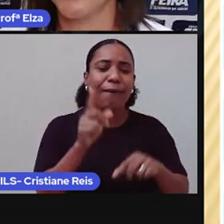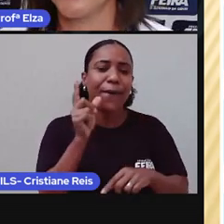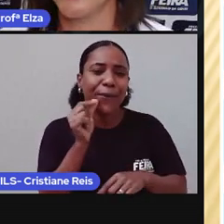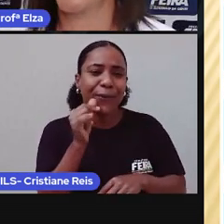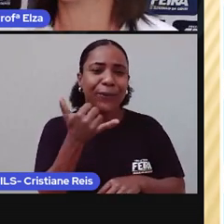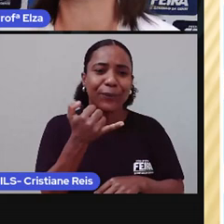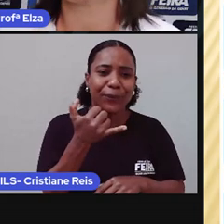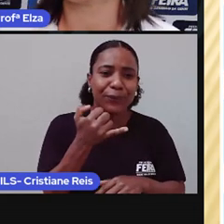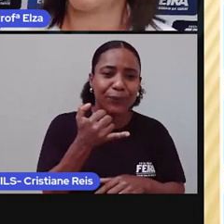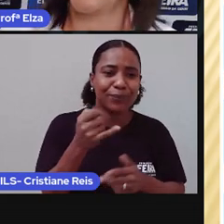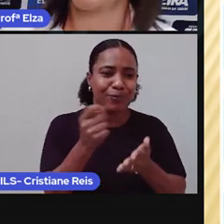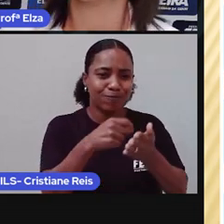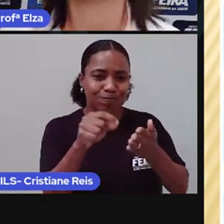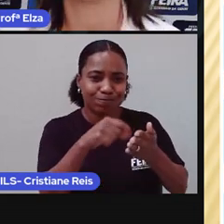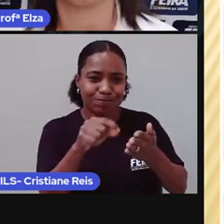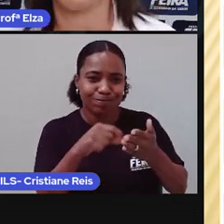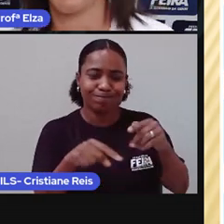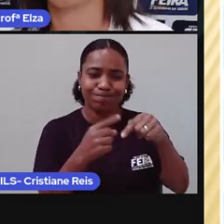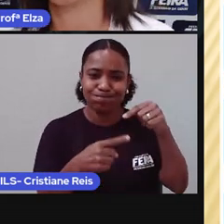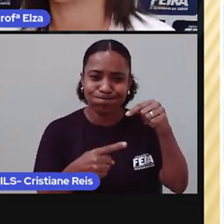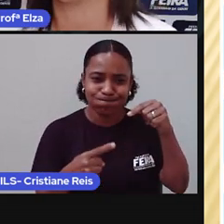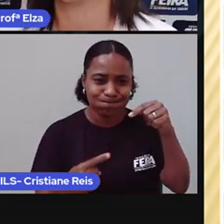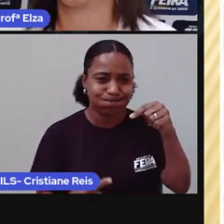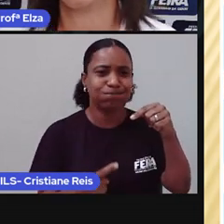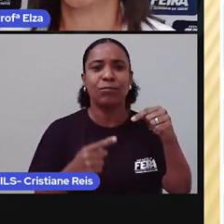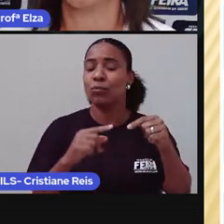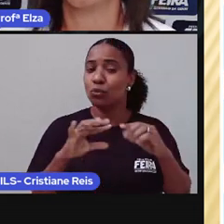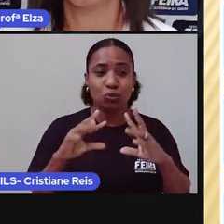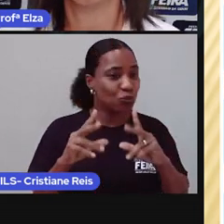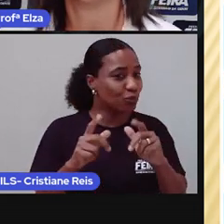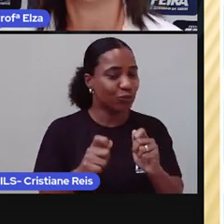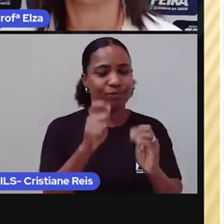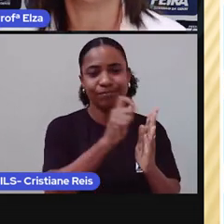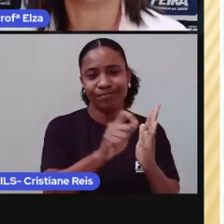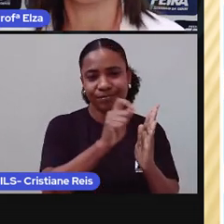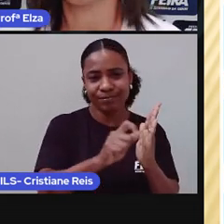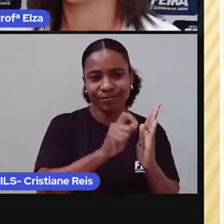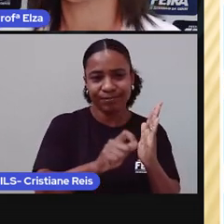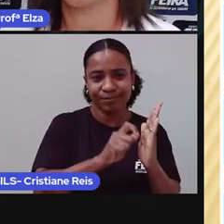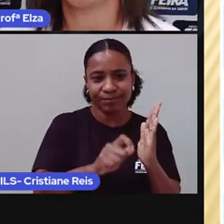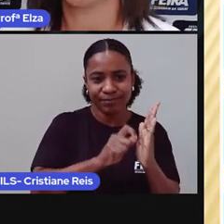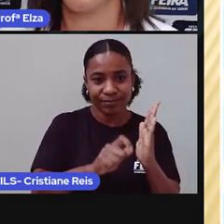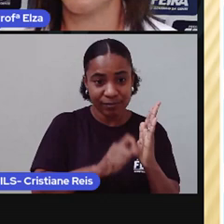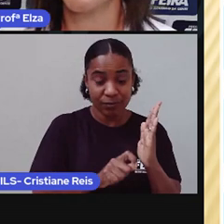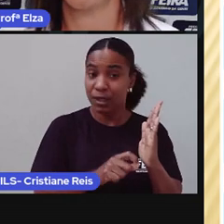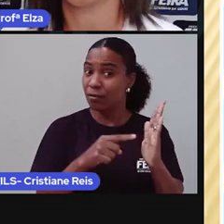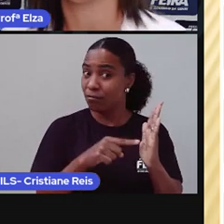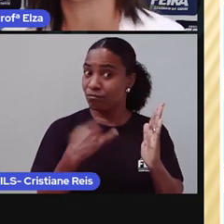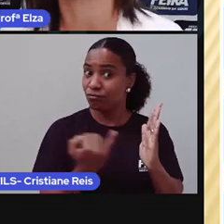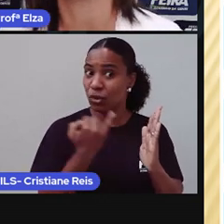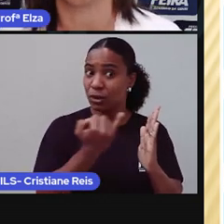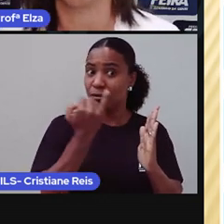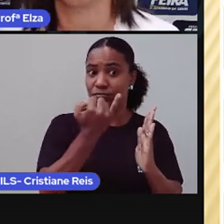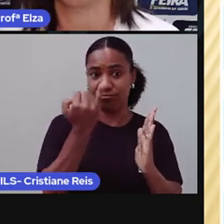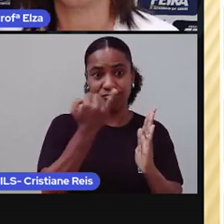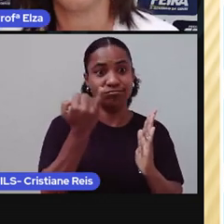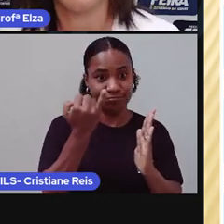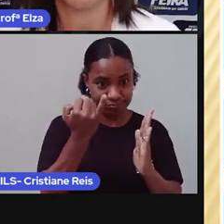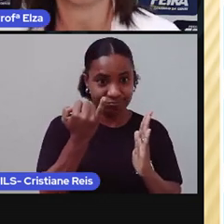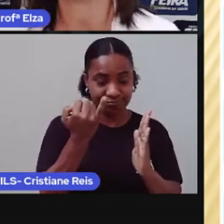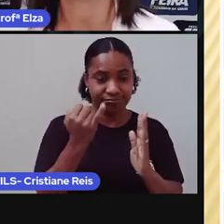anotação. Seu caderno, seu lápis, sua caneta e tudo o que você considera importante para este momento.